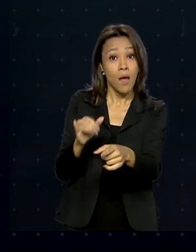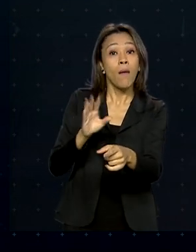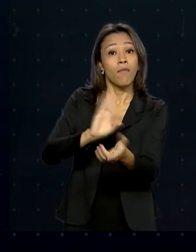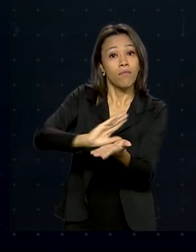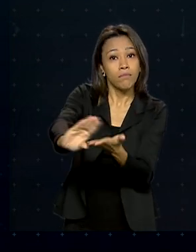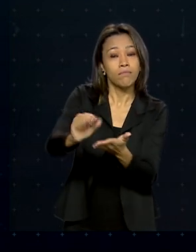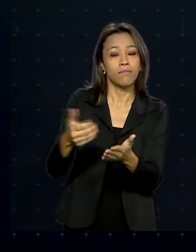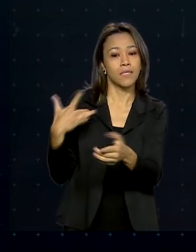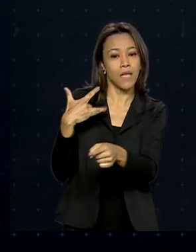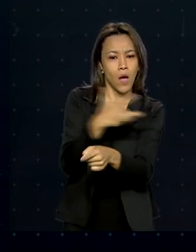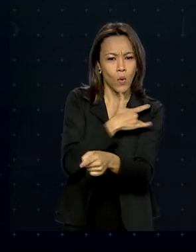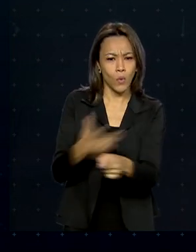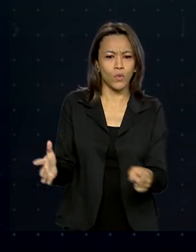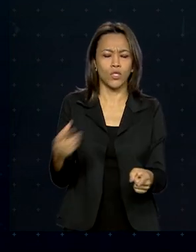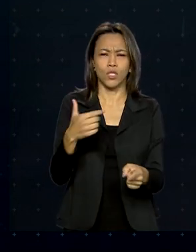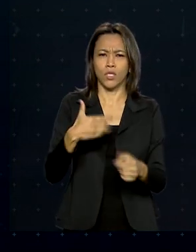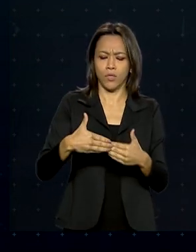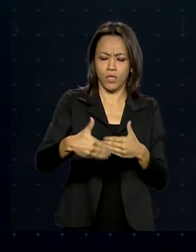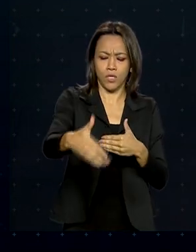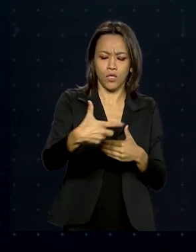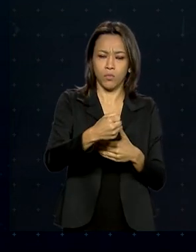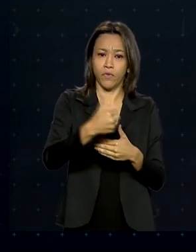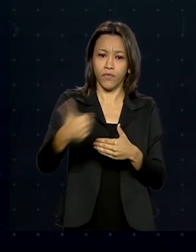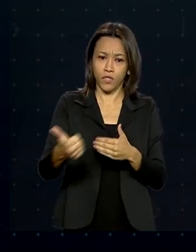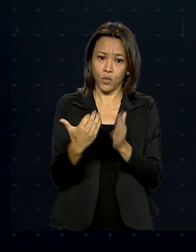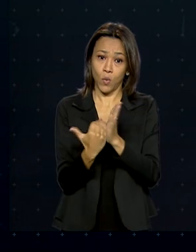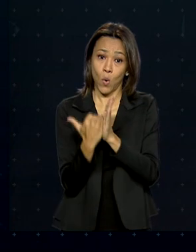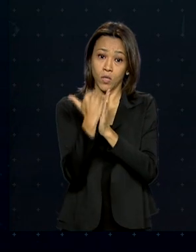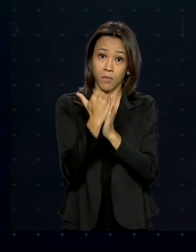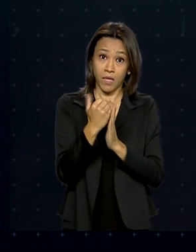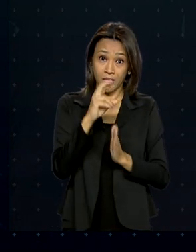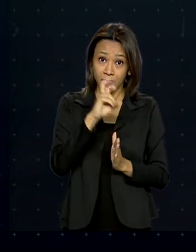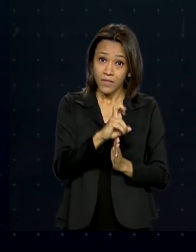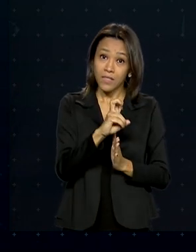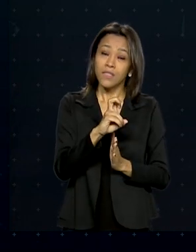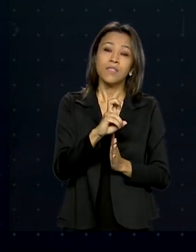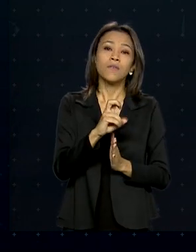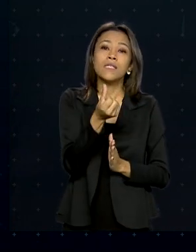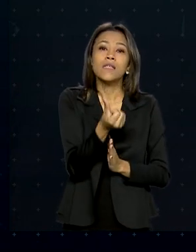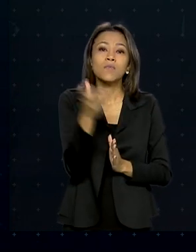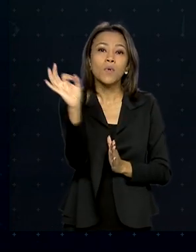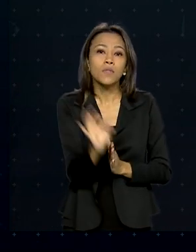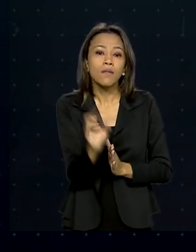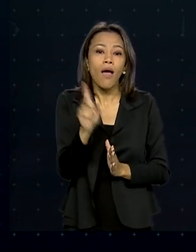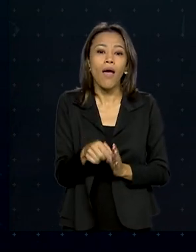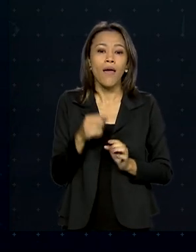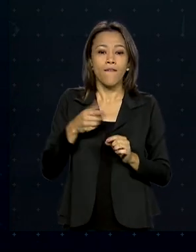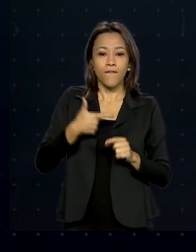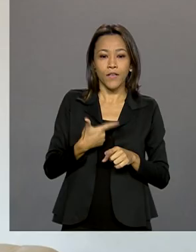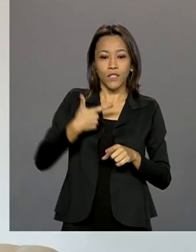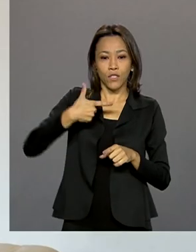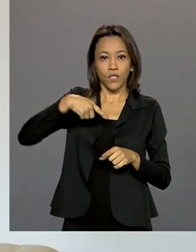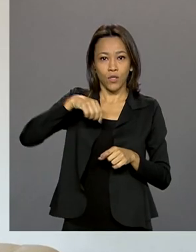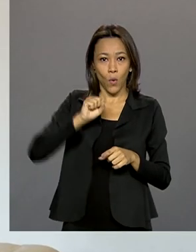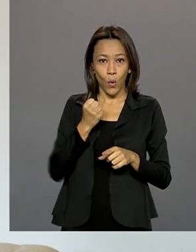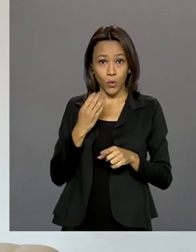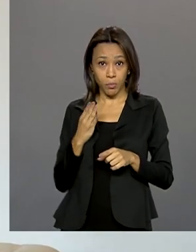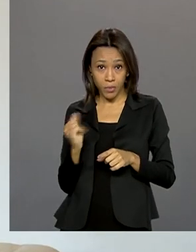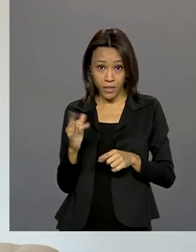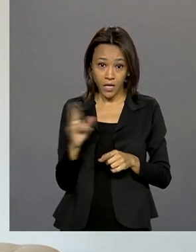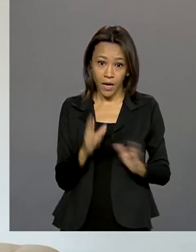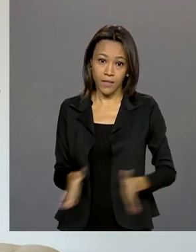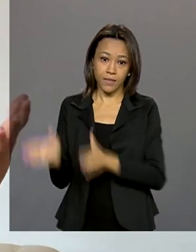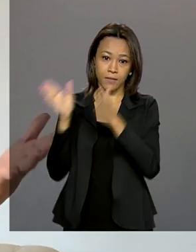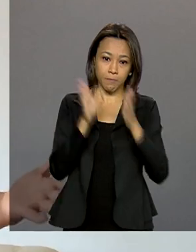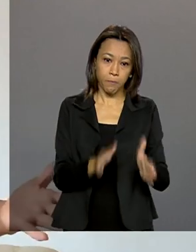investimentos em 2021 subiu 56%, serão R$ 28 bilhões. O Ministério da